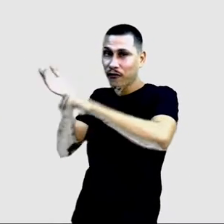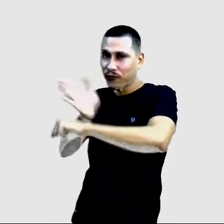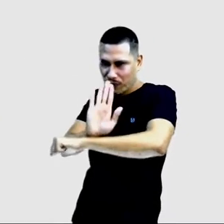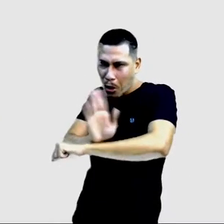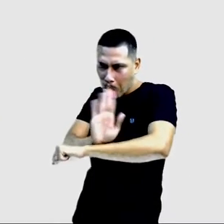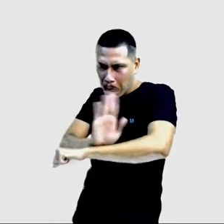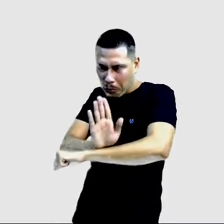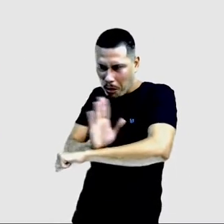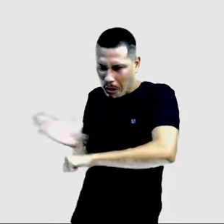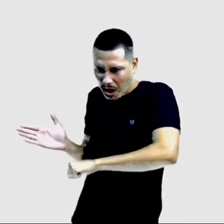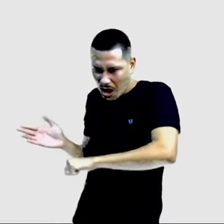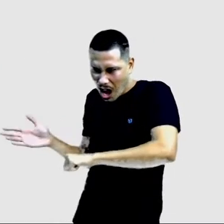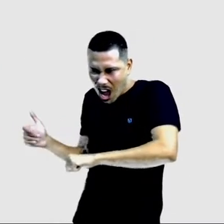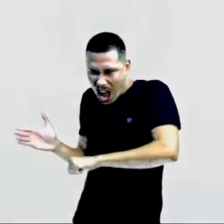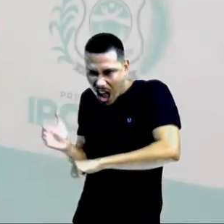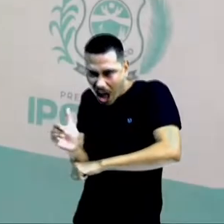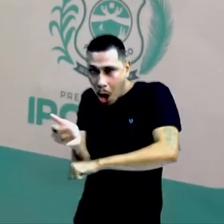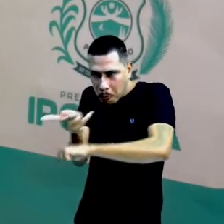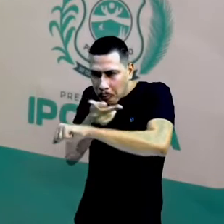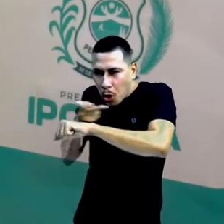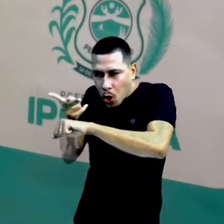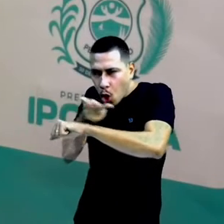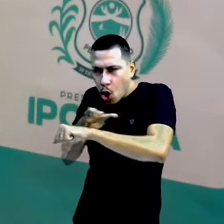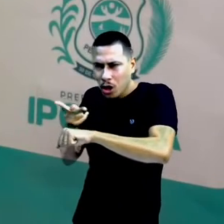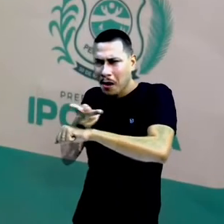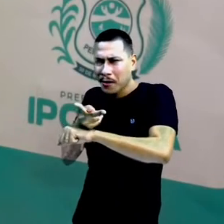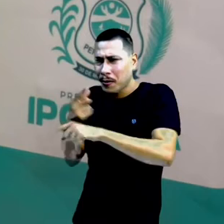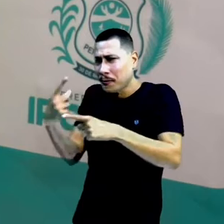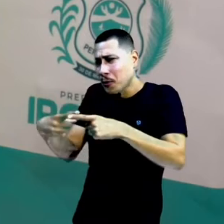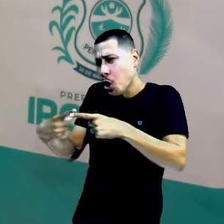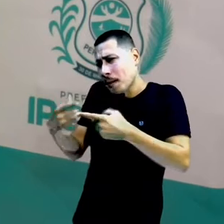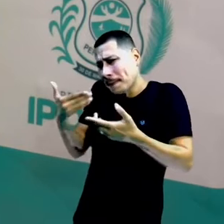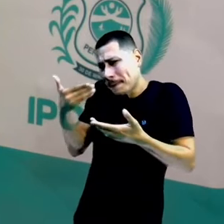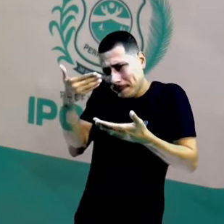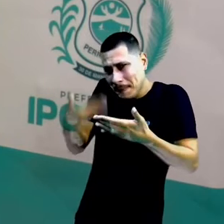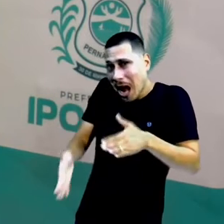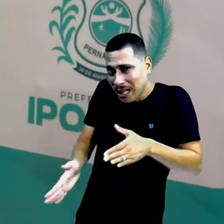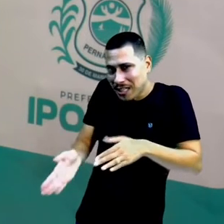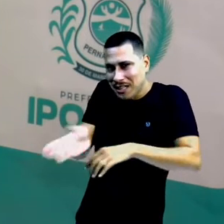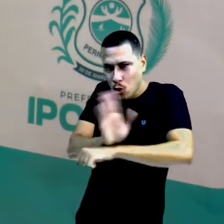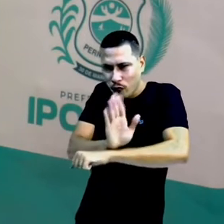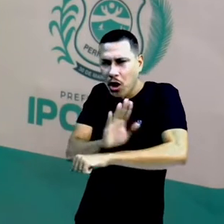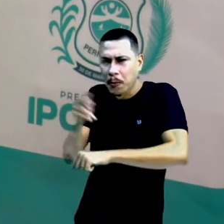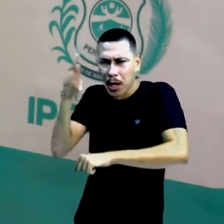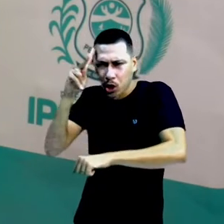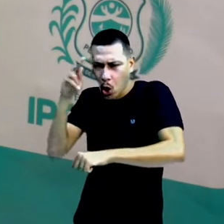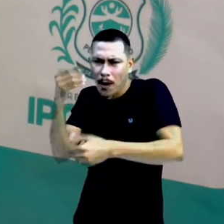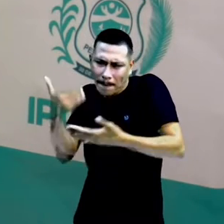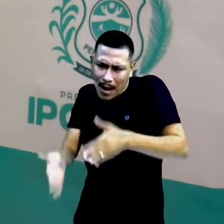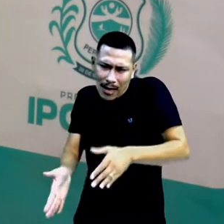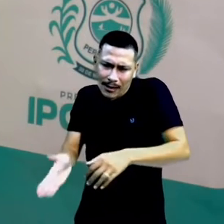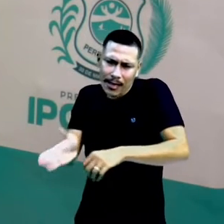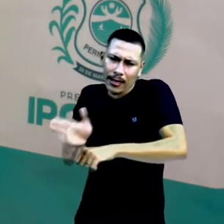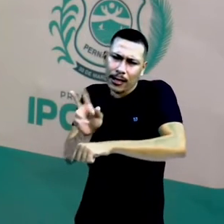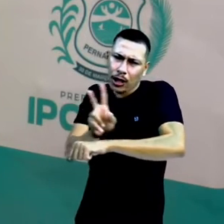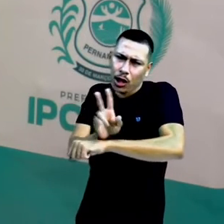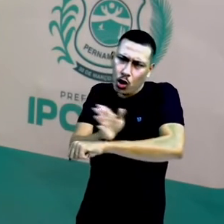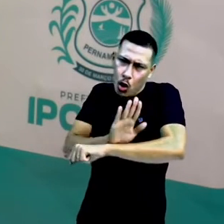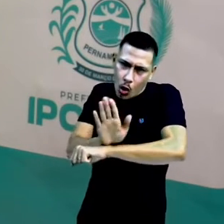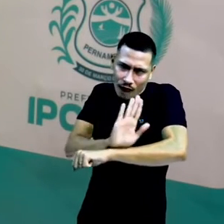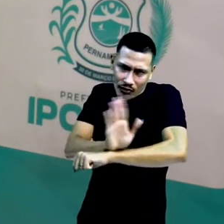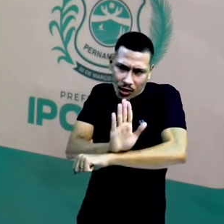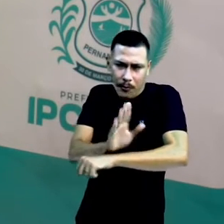Nemo, que eles se sentiram muito perdidos porque não sabiam a localização, ou seja, onde eles se